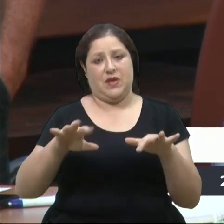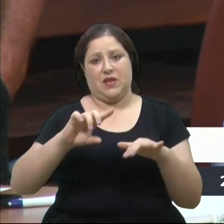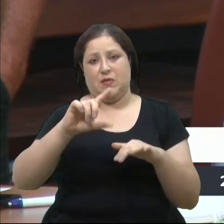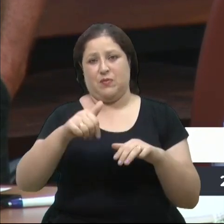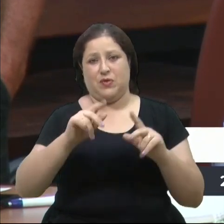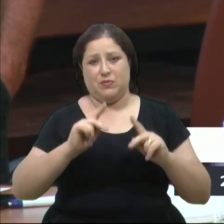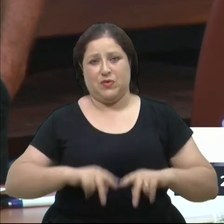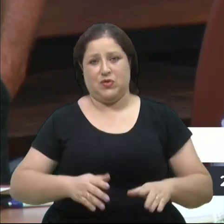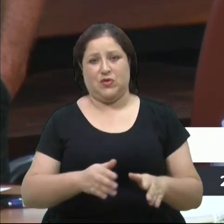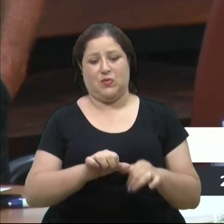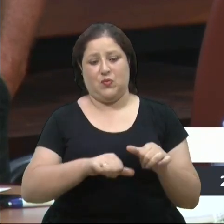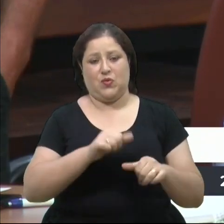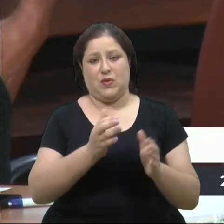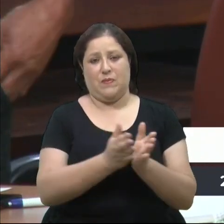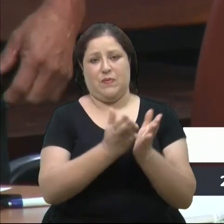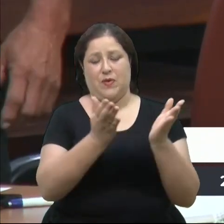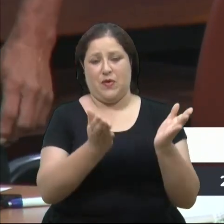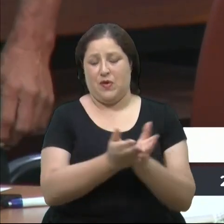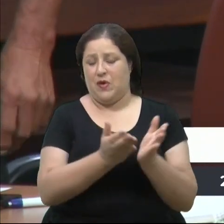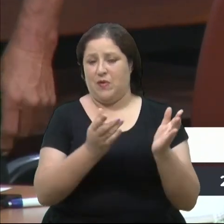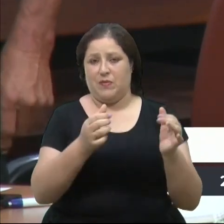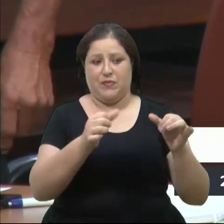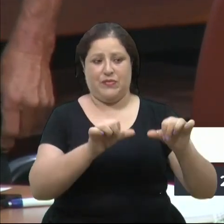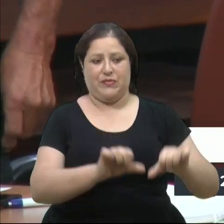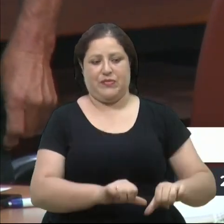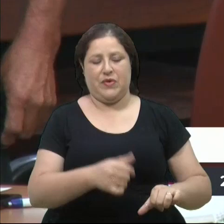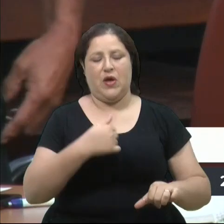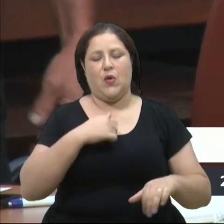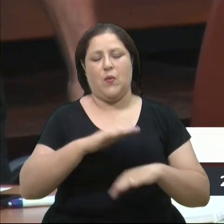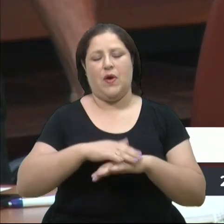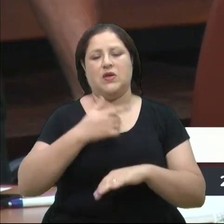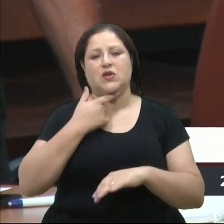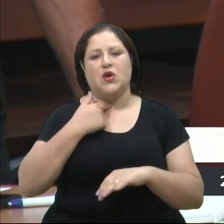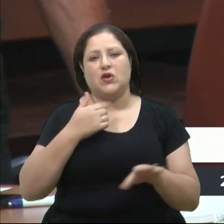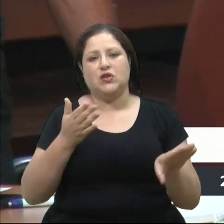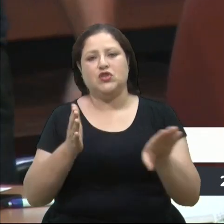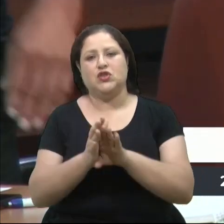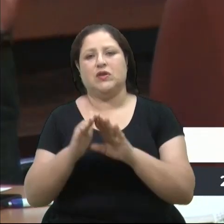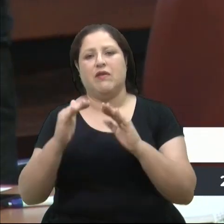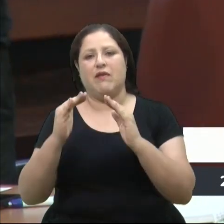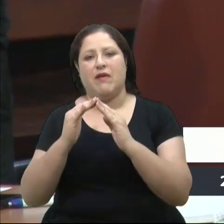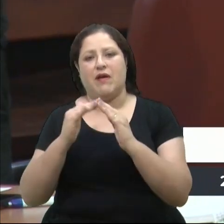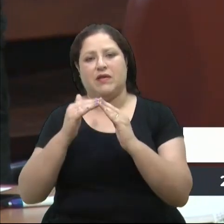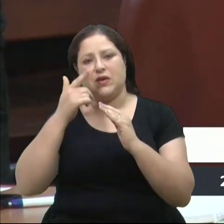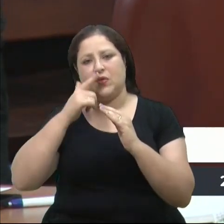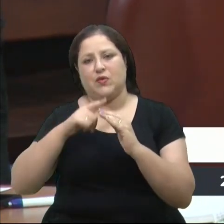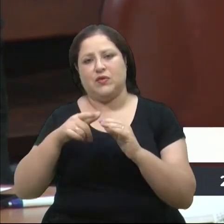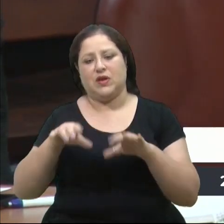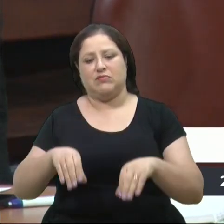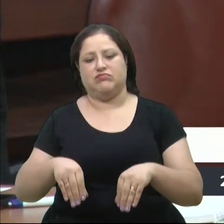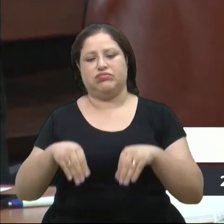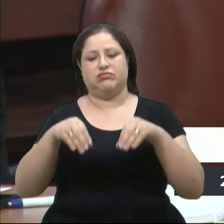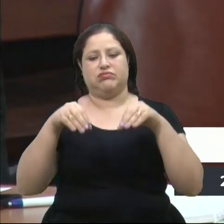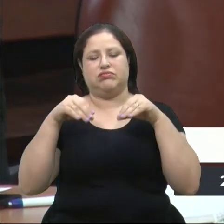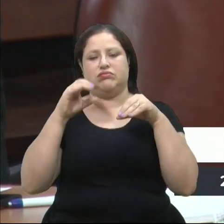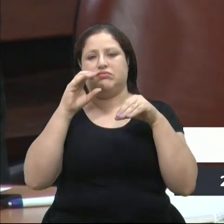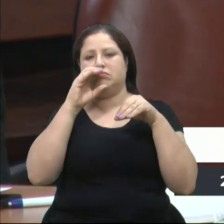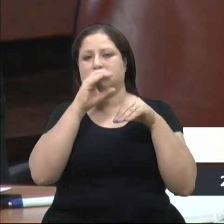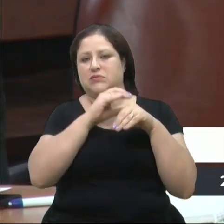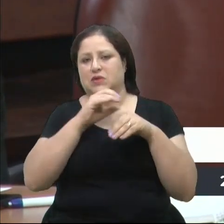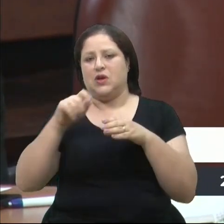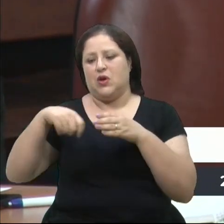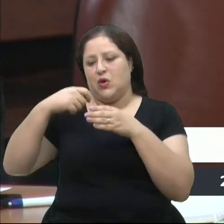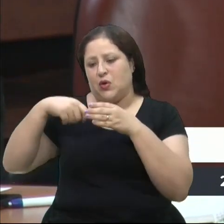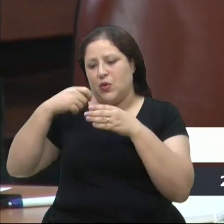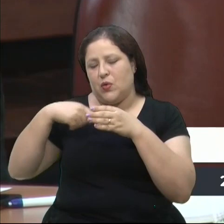miséria. Sabe o que eu mais gosto é chegar em casa e ter um cobertor para eu poder me deitar, ter um prato de comida para eu me deitar.